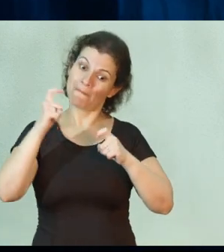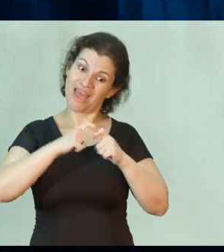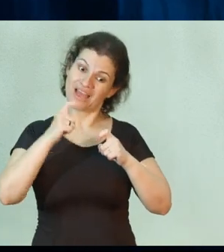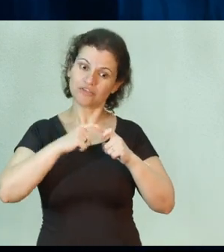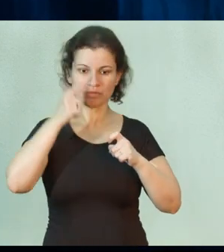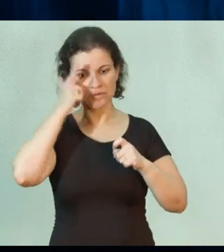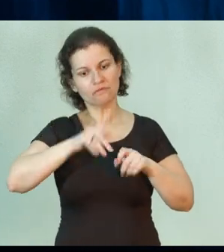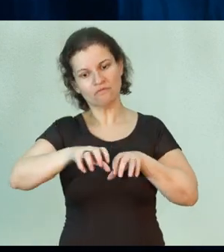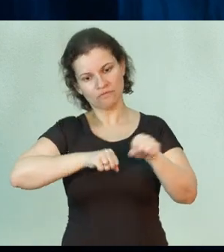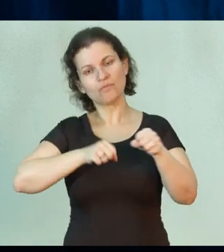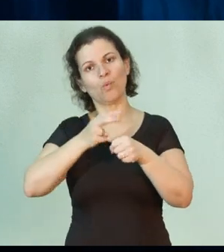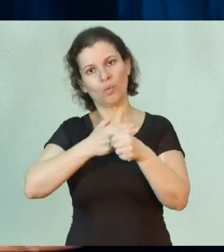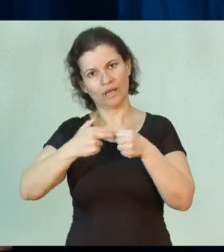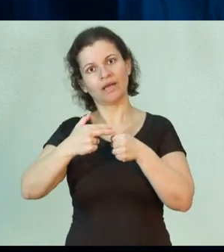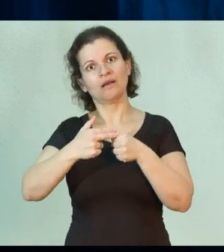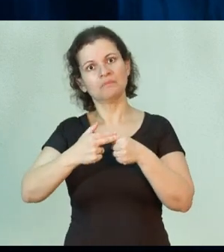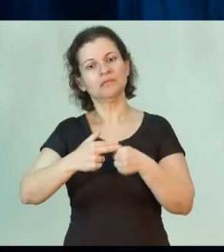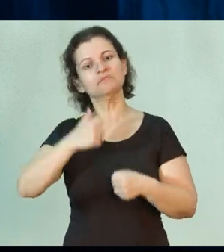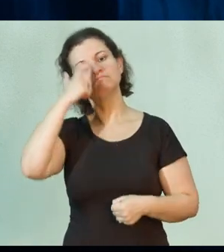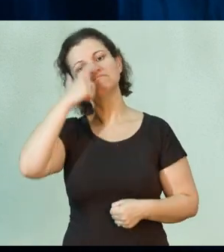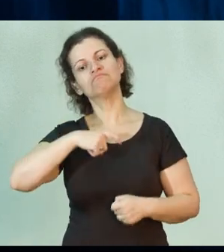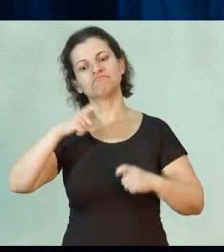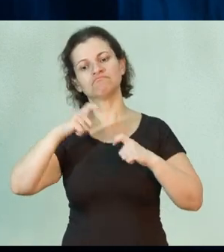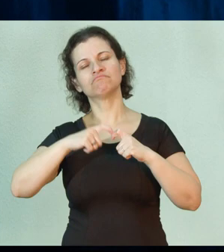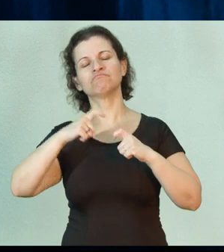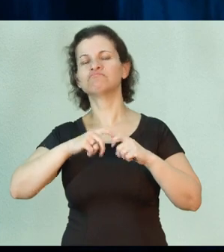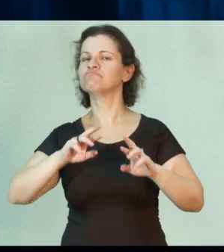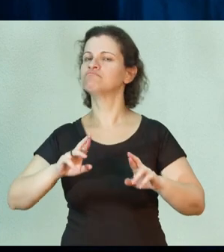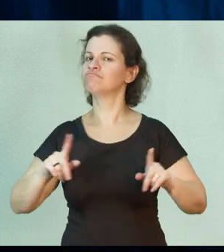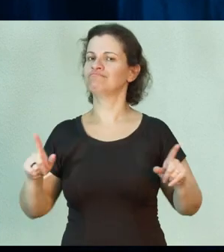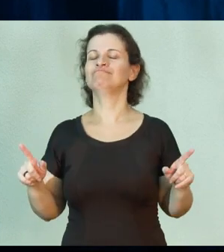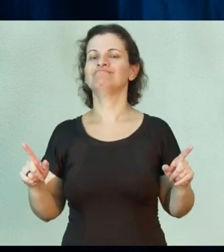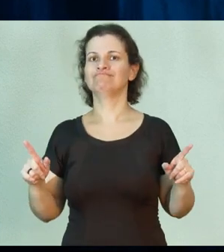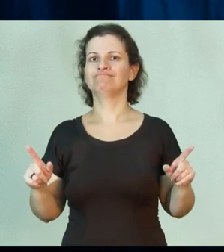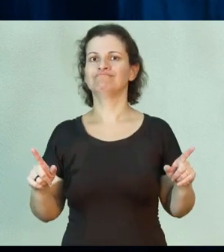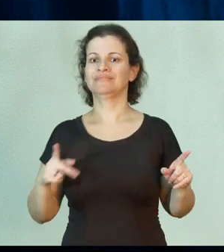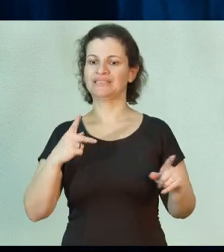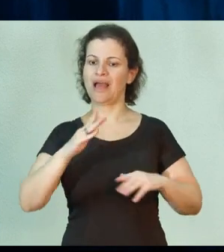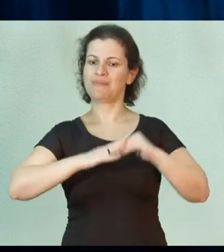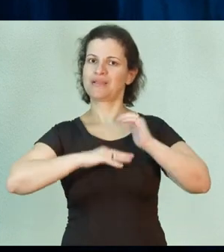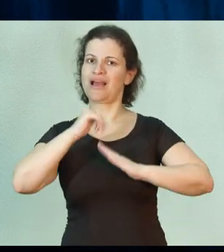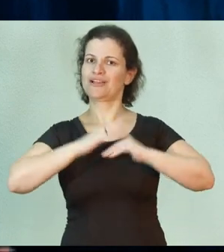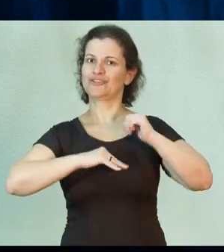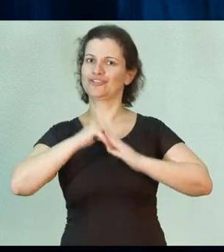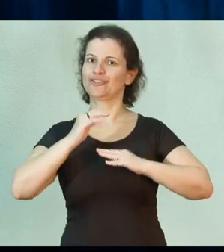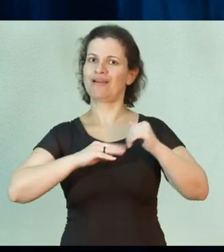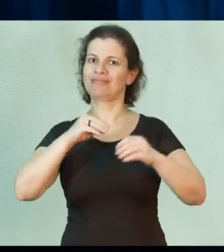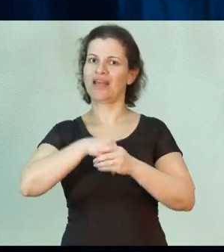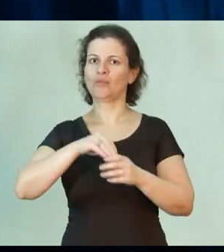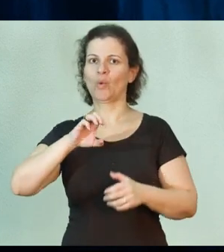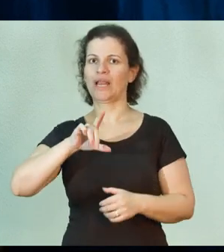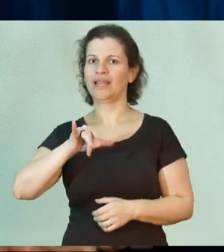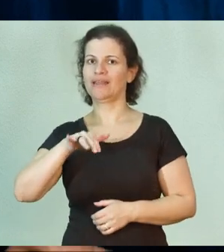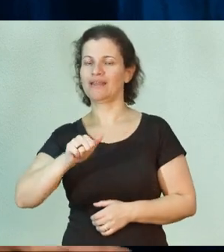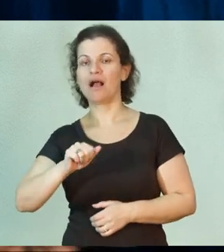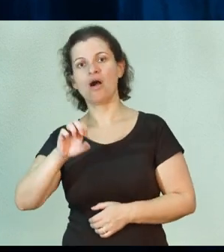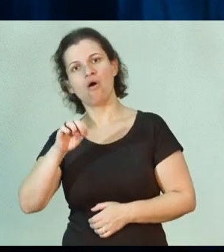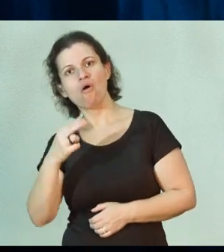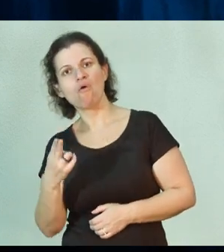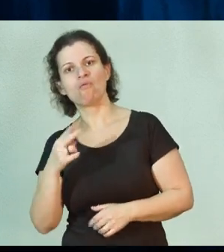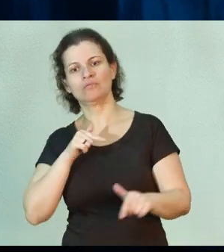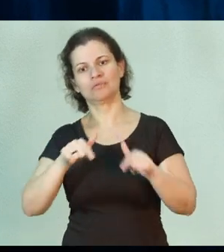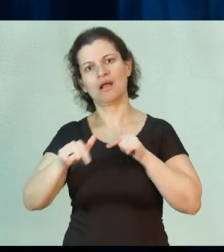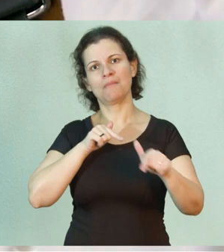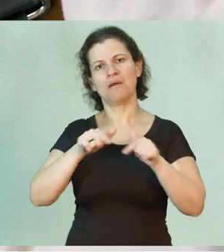que saia formado da Unicamp seja um médico diferenciado na sua prática clínica e na sua